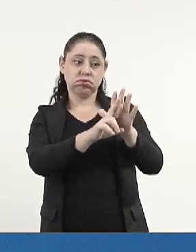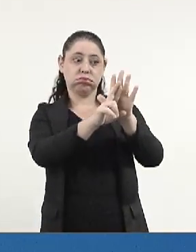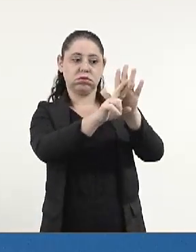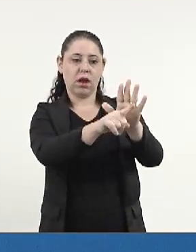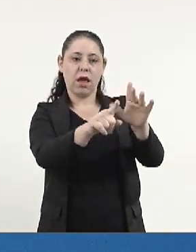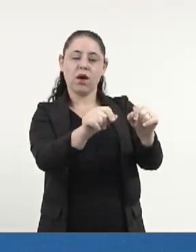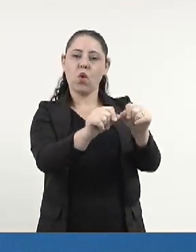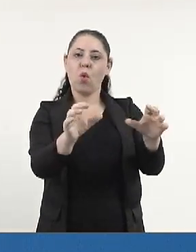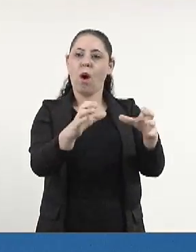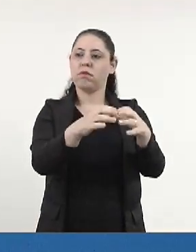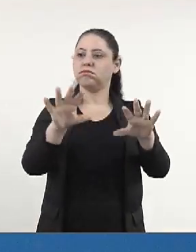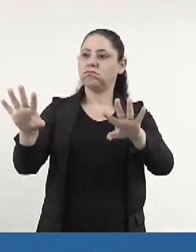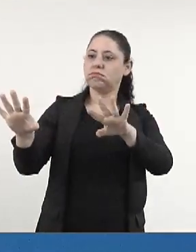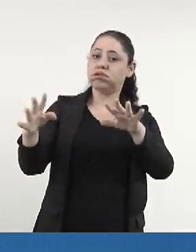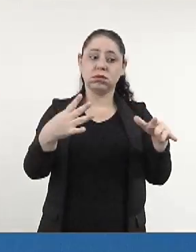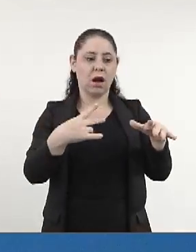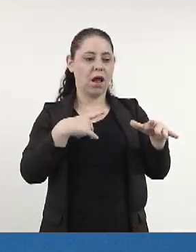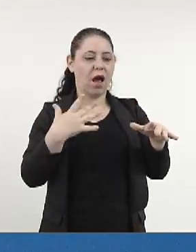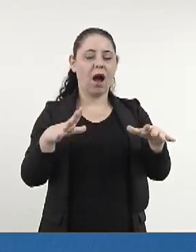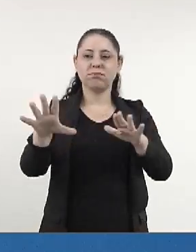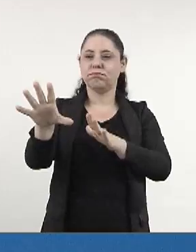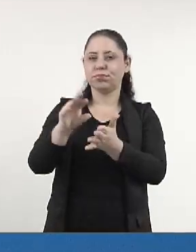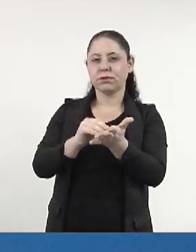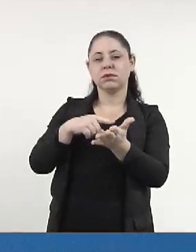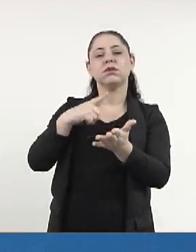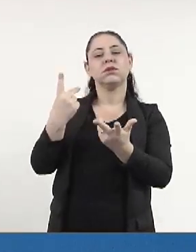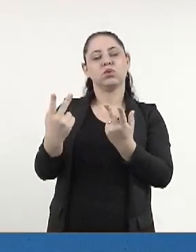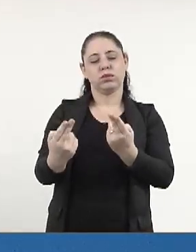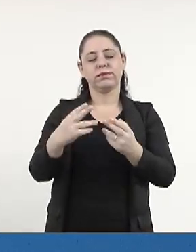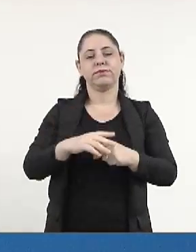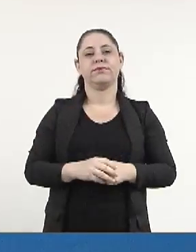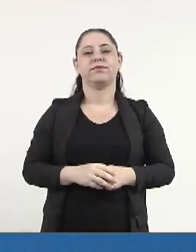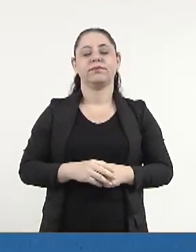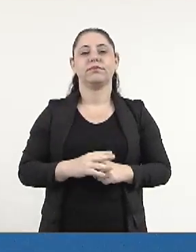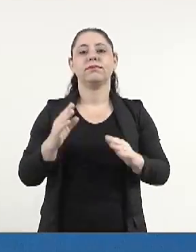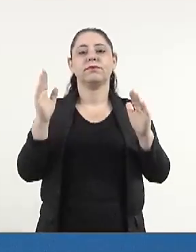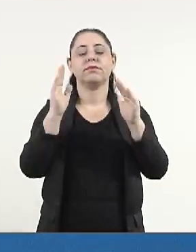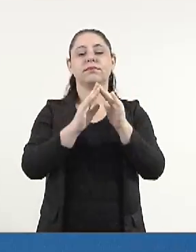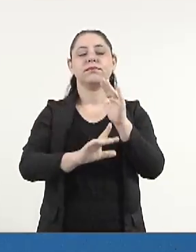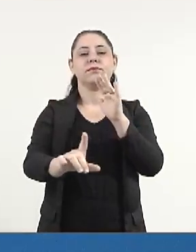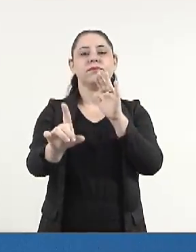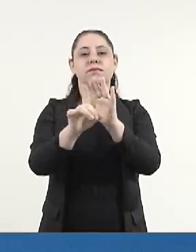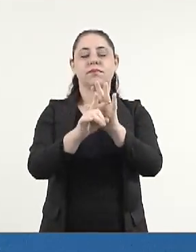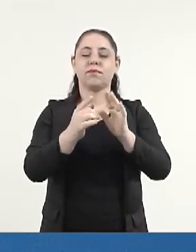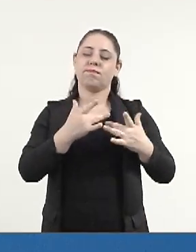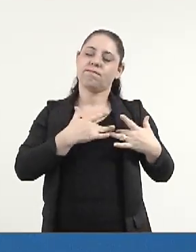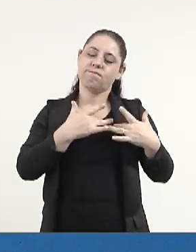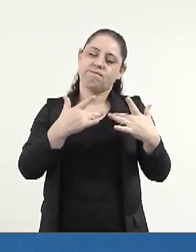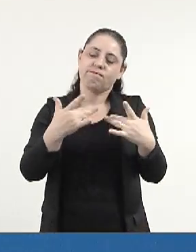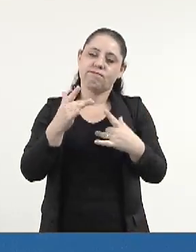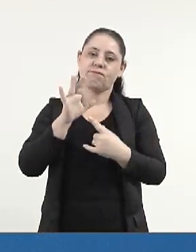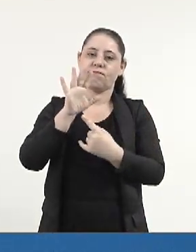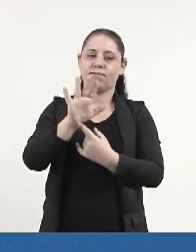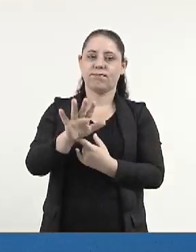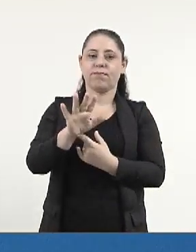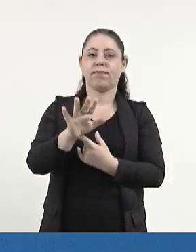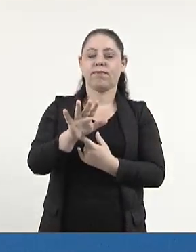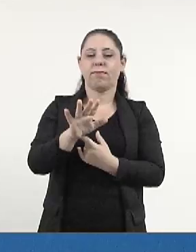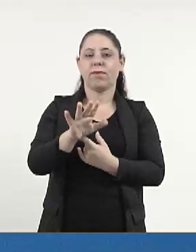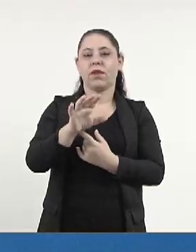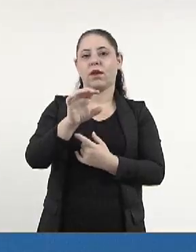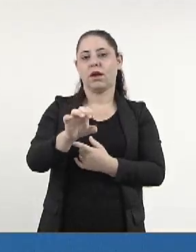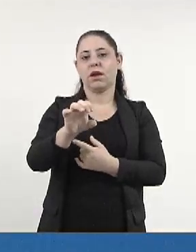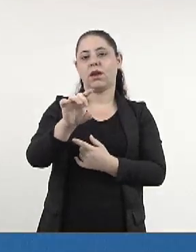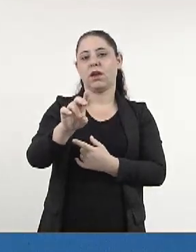seus pares e nos movimentos sociais. Esta Casa de Leis expressa sua solidariedade à senhora